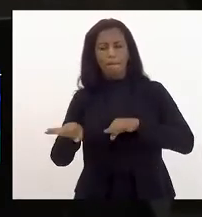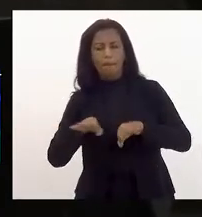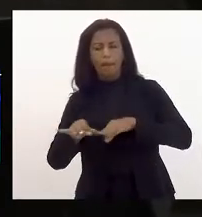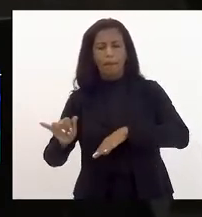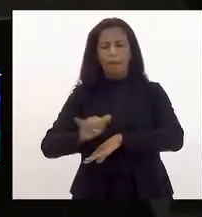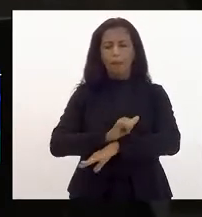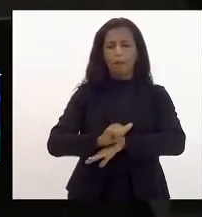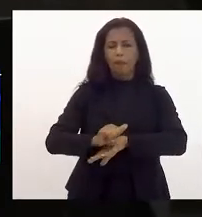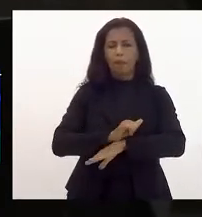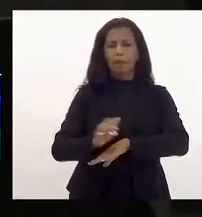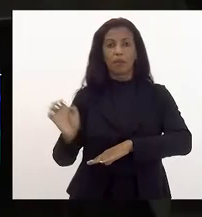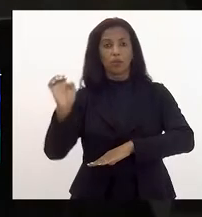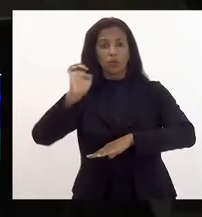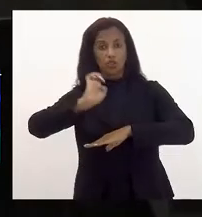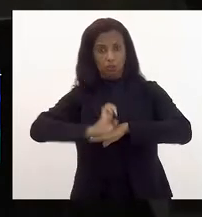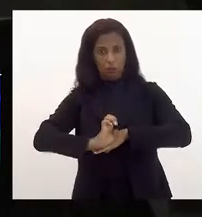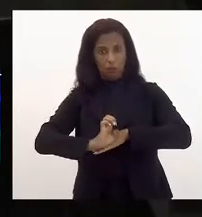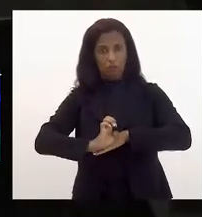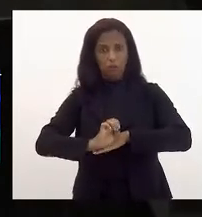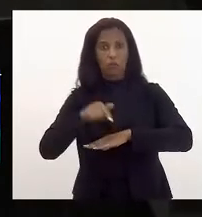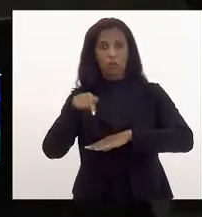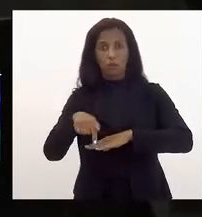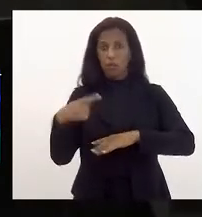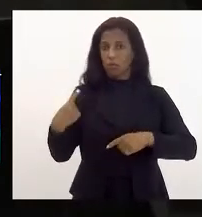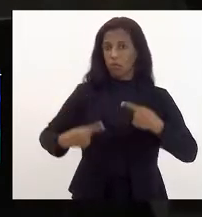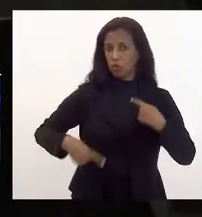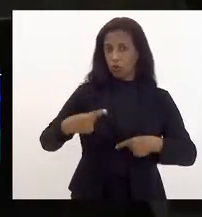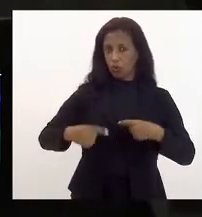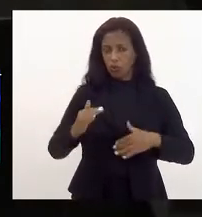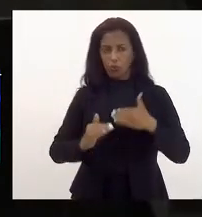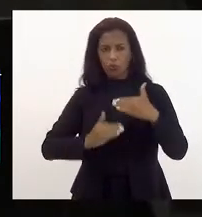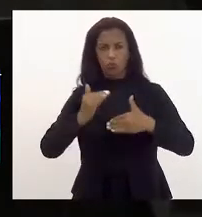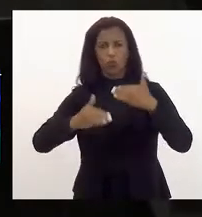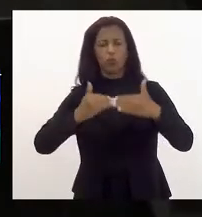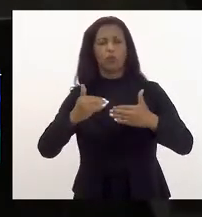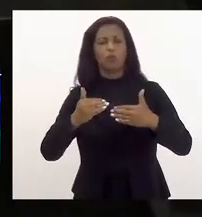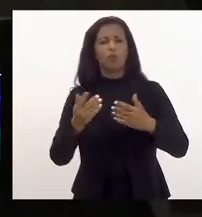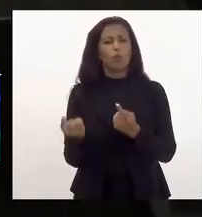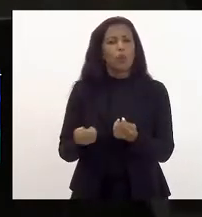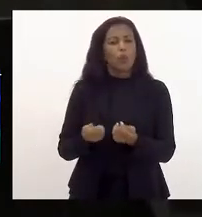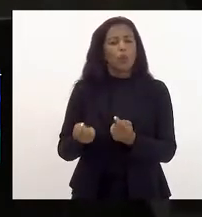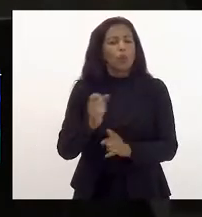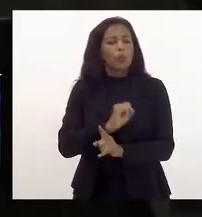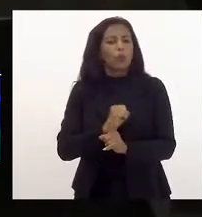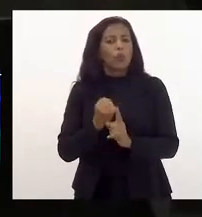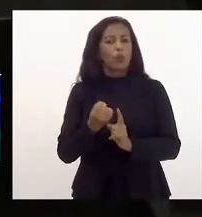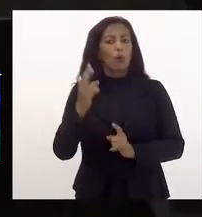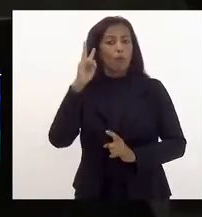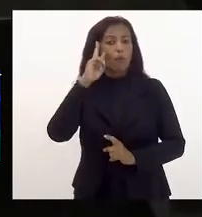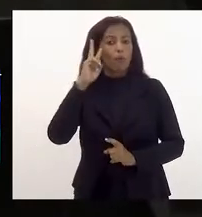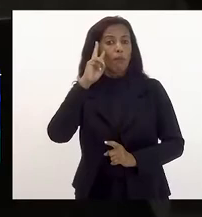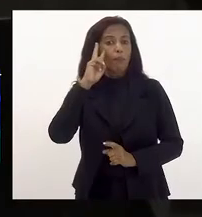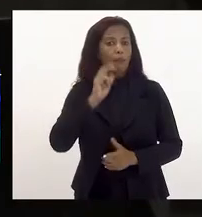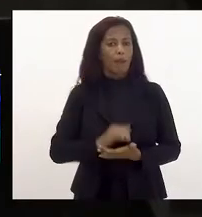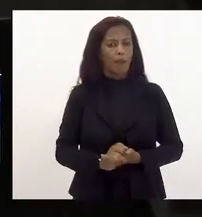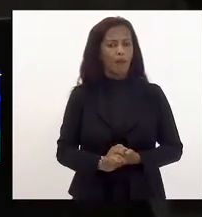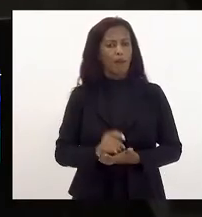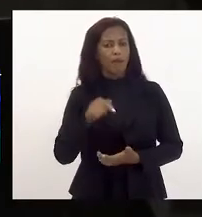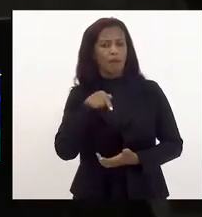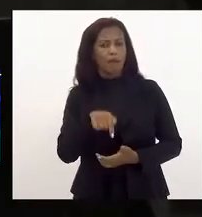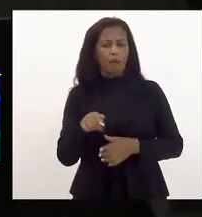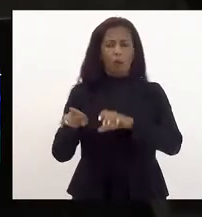financeiro do estado na discussão do planejamento do desenvolvimento econômico e social lembrar que é um elemento